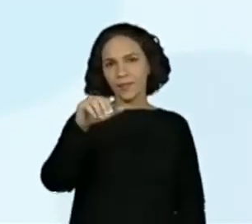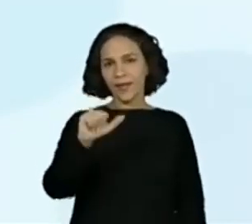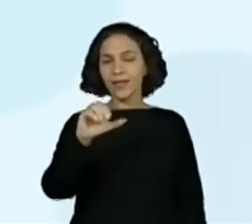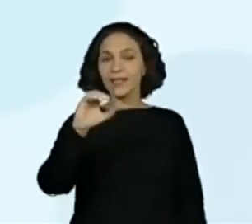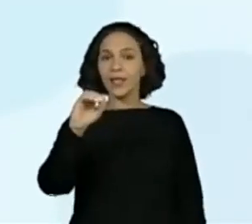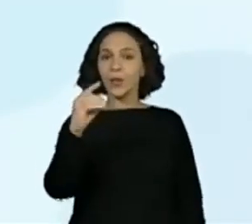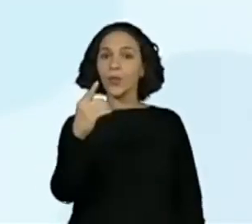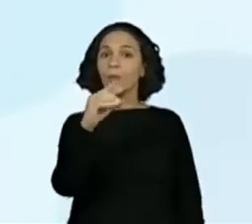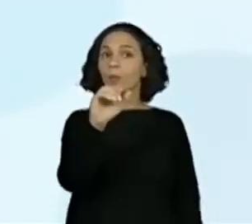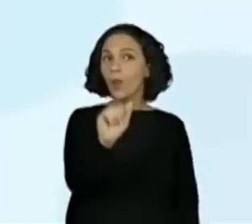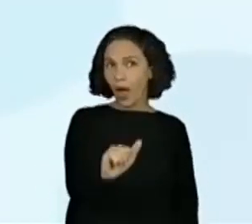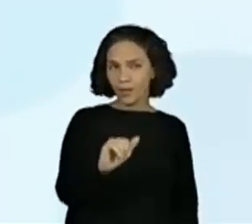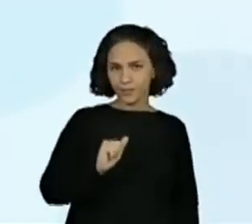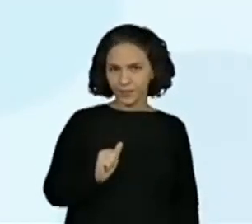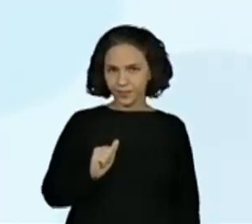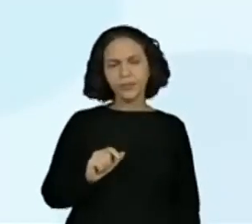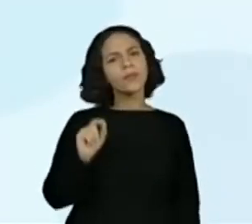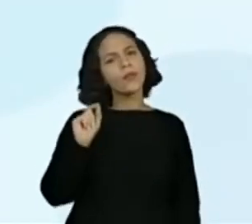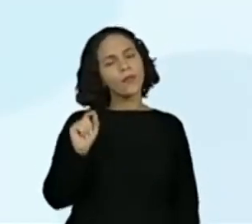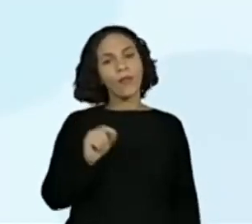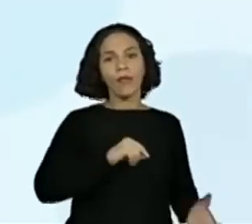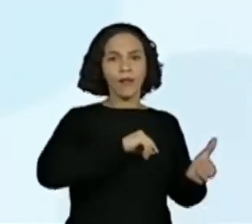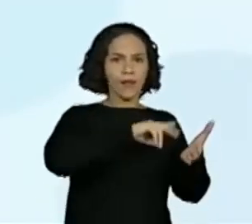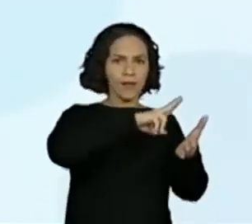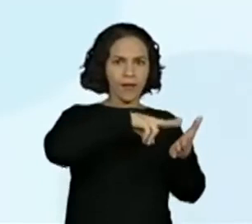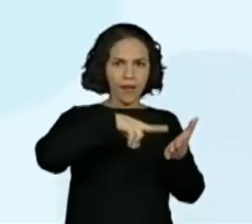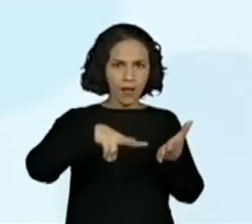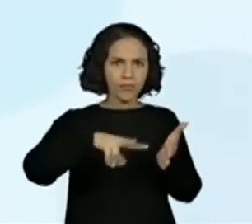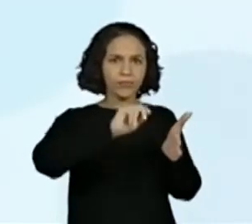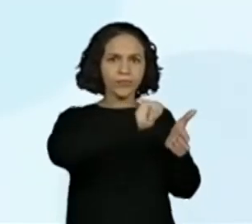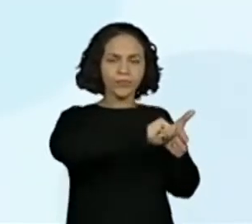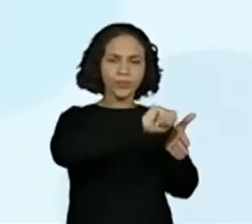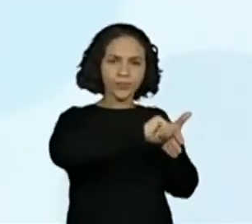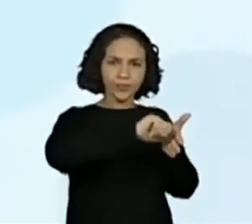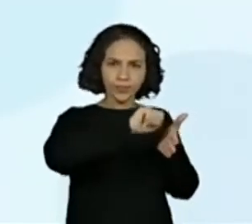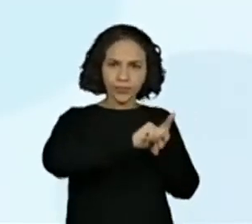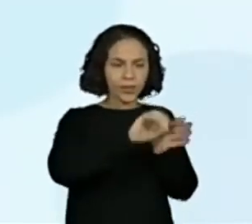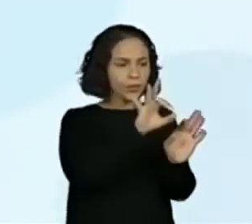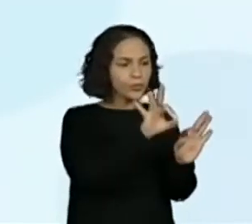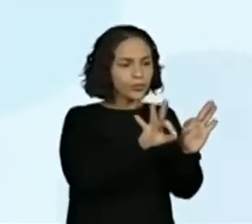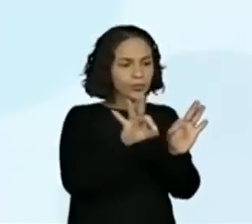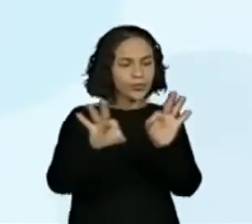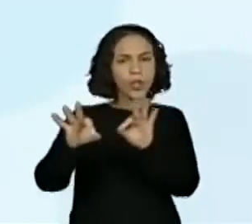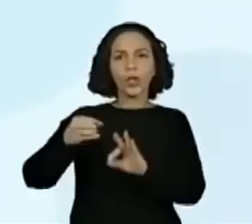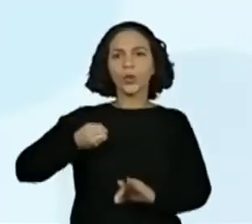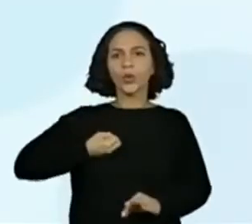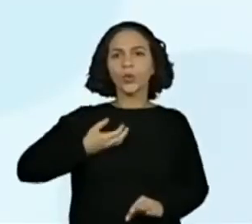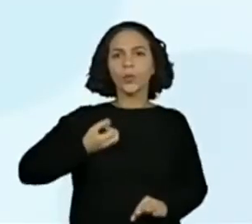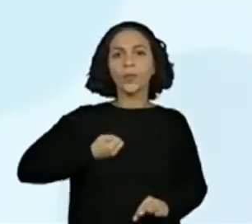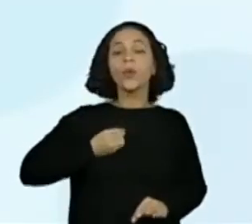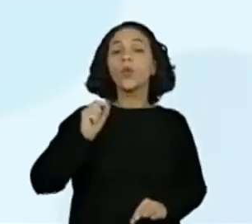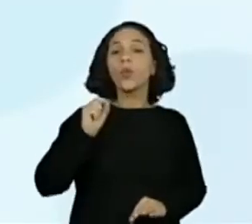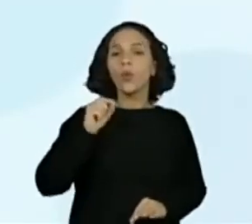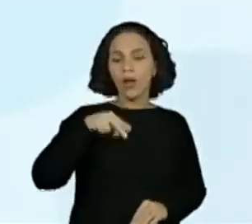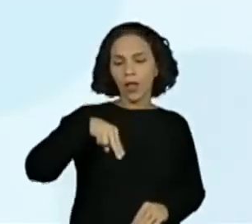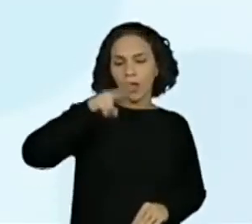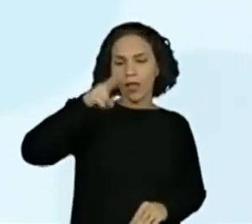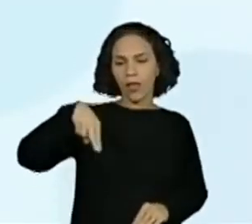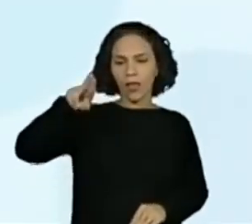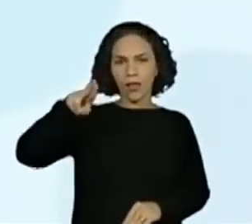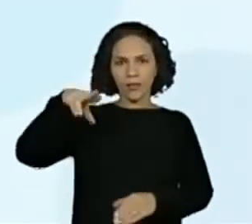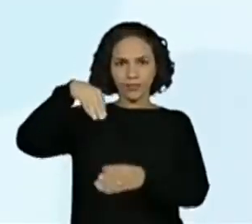EF04MA01A. Ler, escrever e ordenar números naturais com pelo menos três